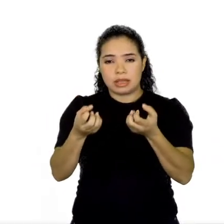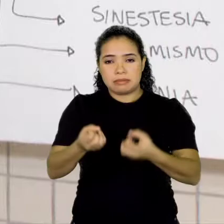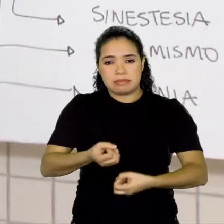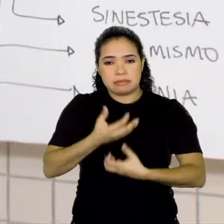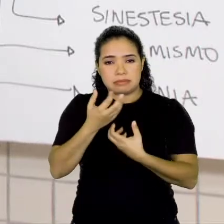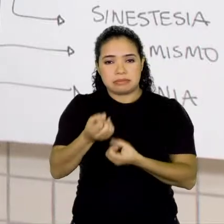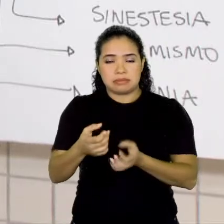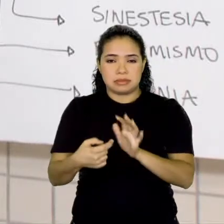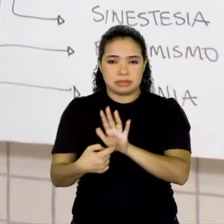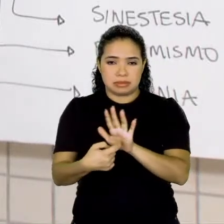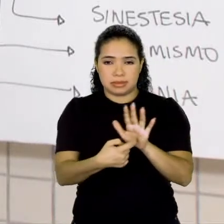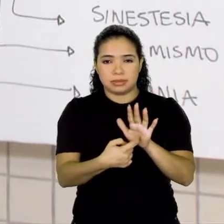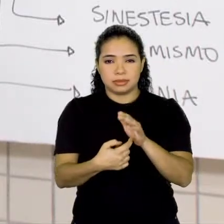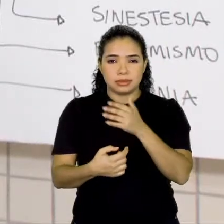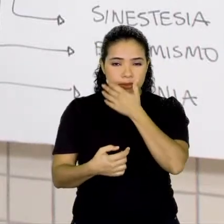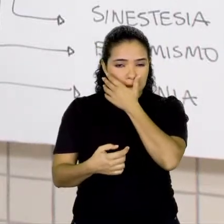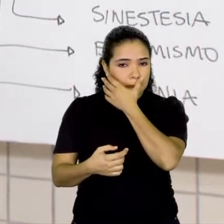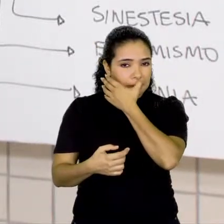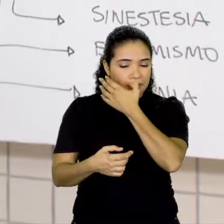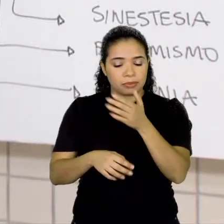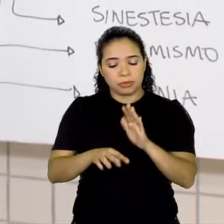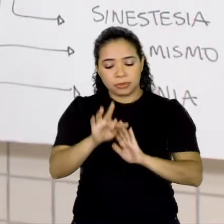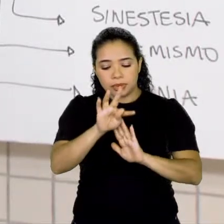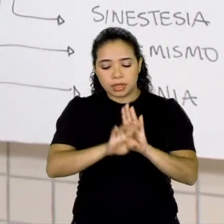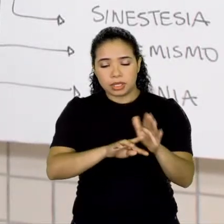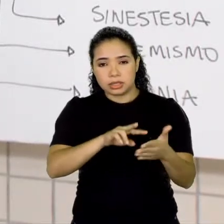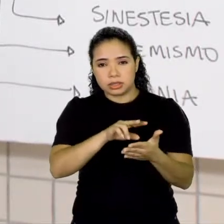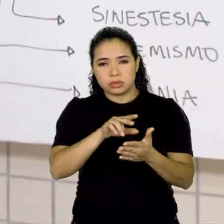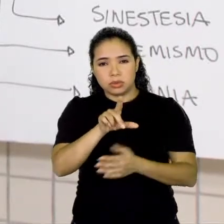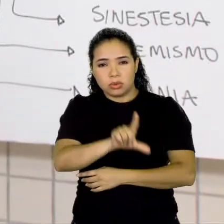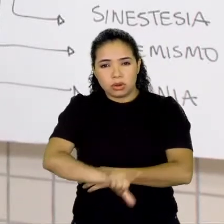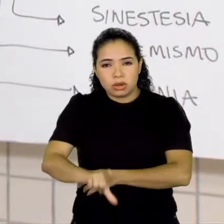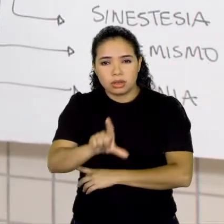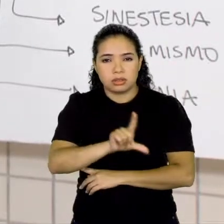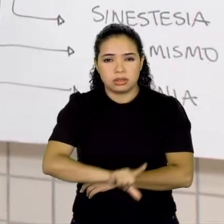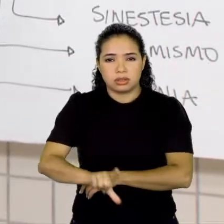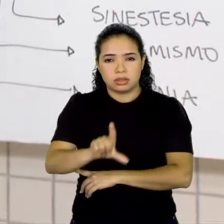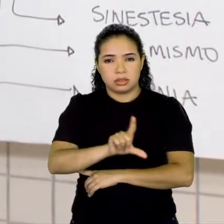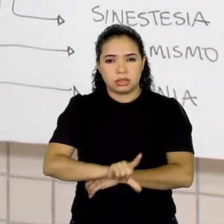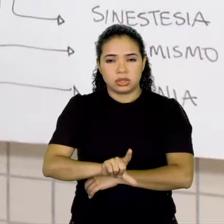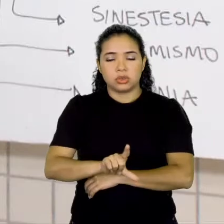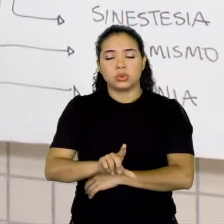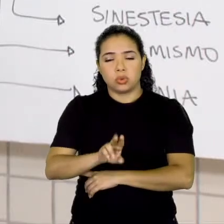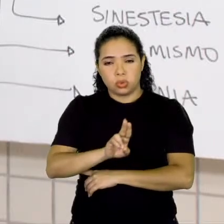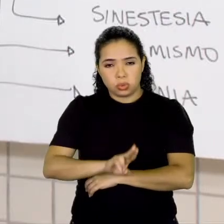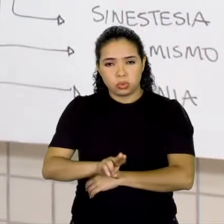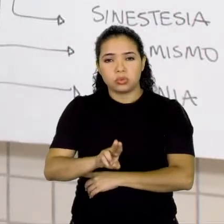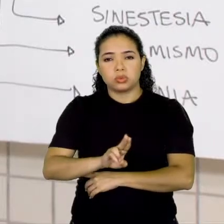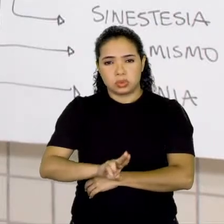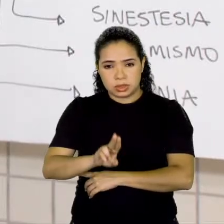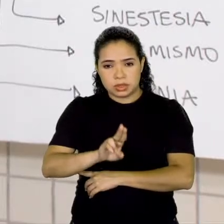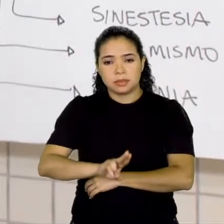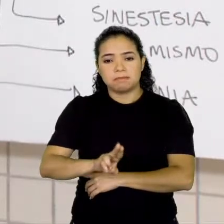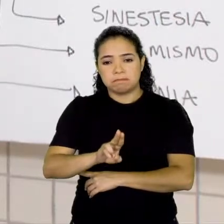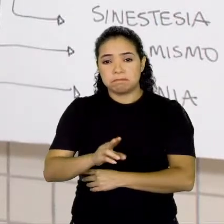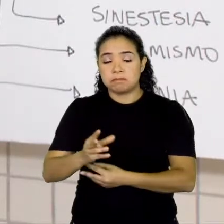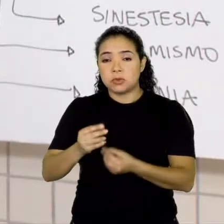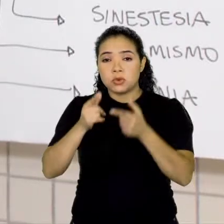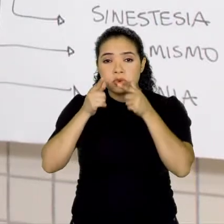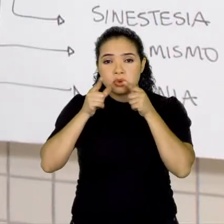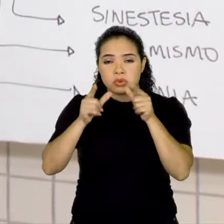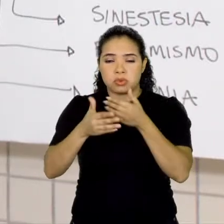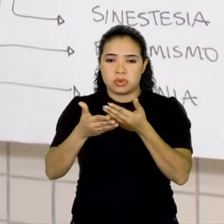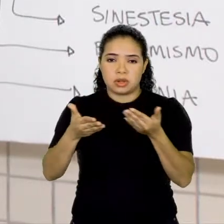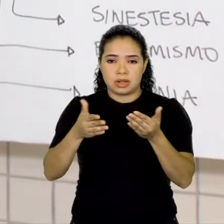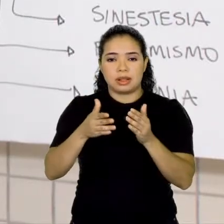a literatura, os textos literários, utilizam muito das figuras de linguagem. Como o texto, o